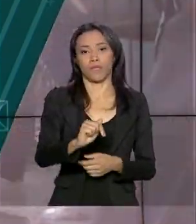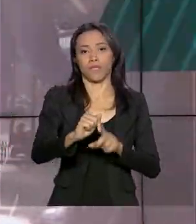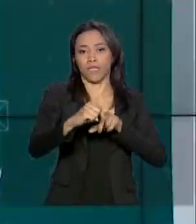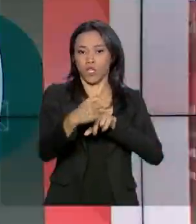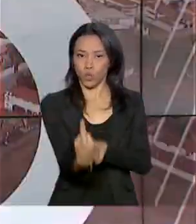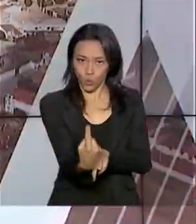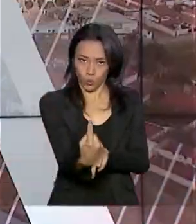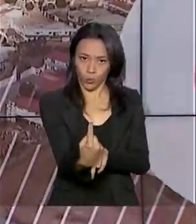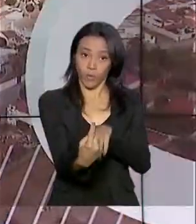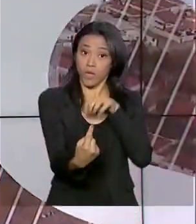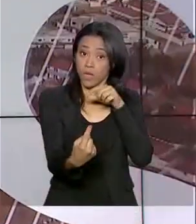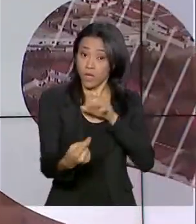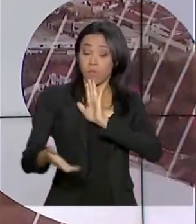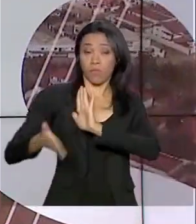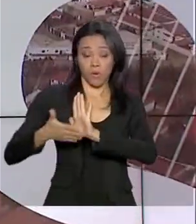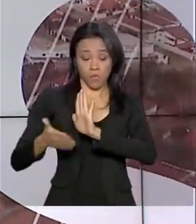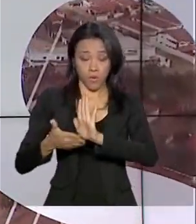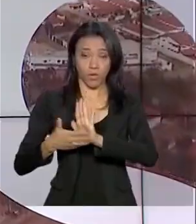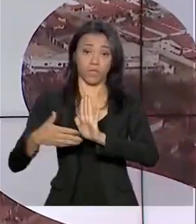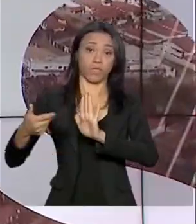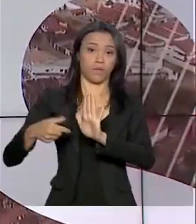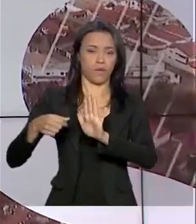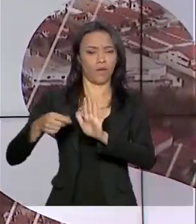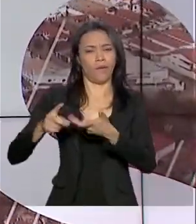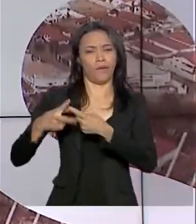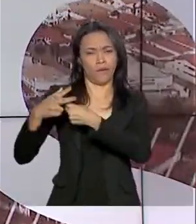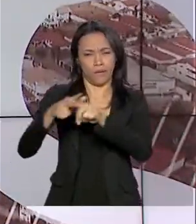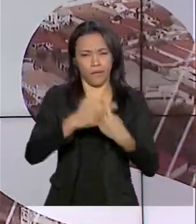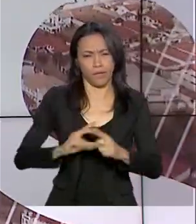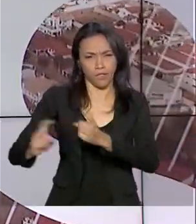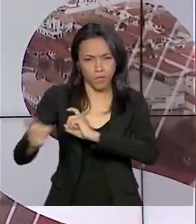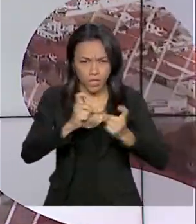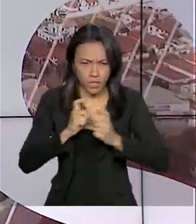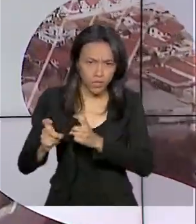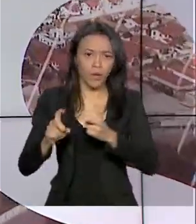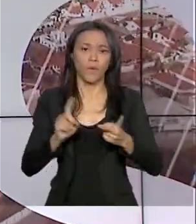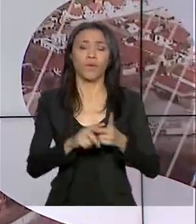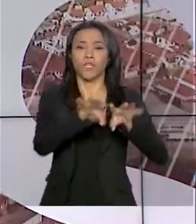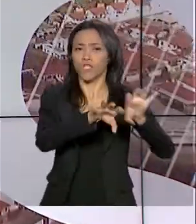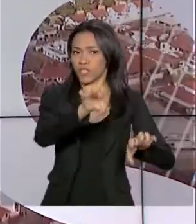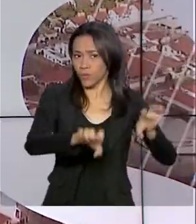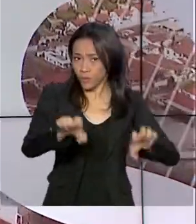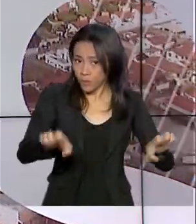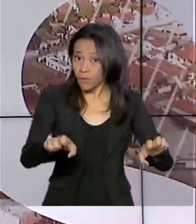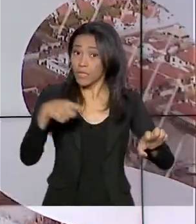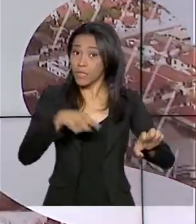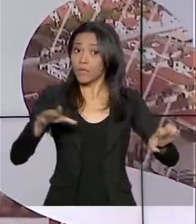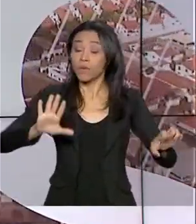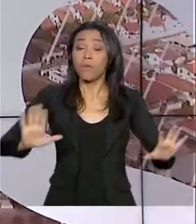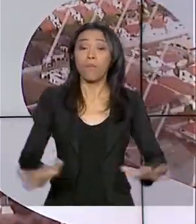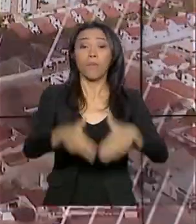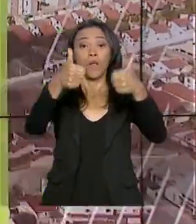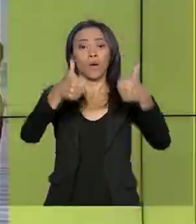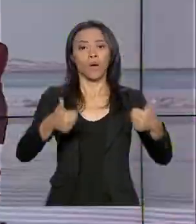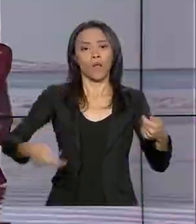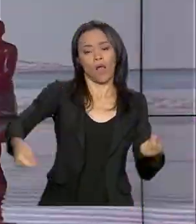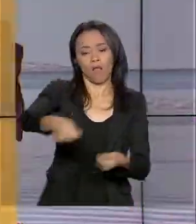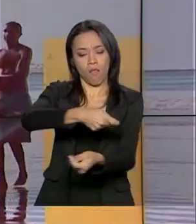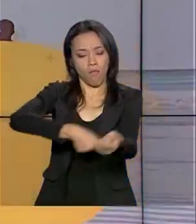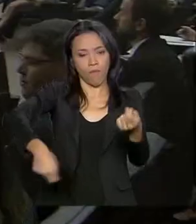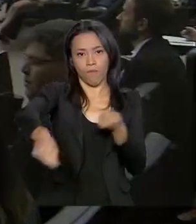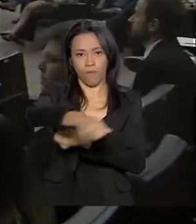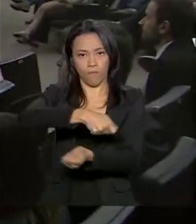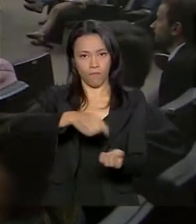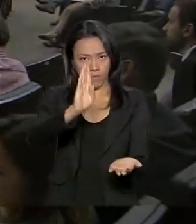Para o governo, medidas como a modernização do Estado e as obras de infraestrutura ajudam a melhorar o ambiente de negócios no país.